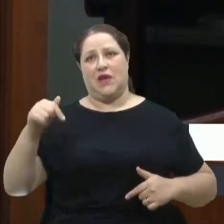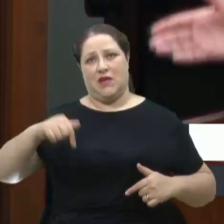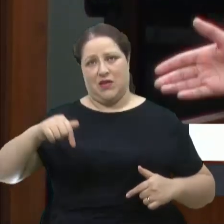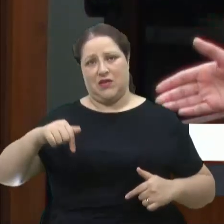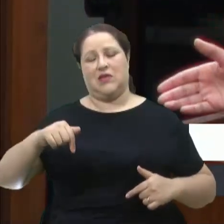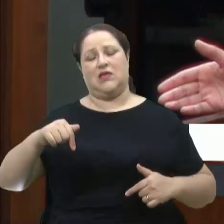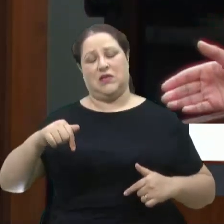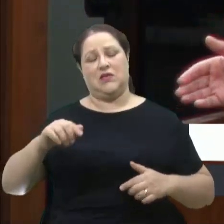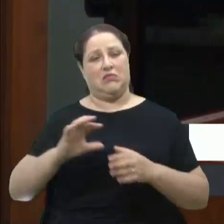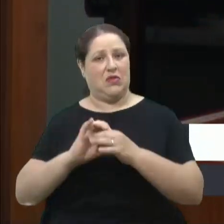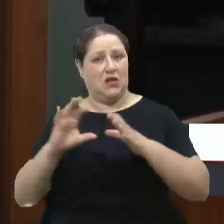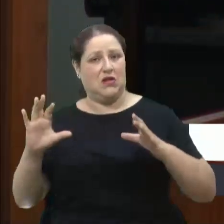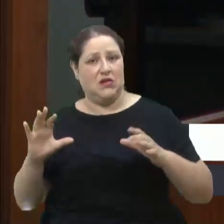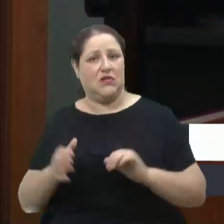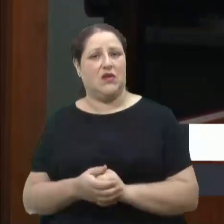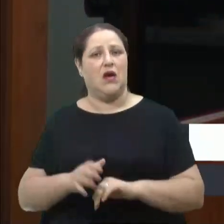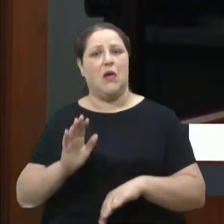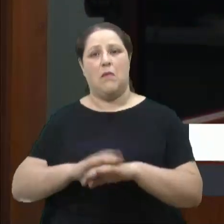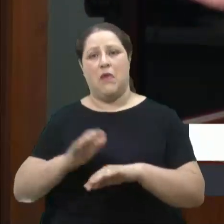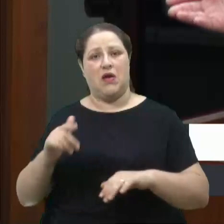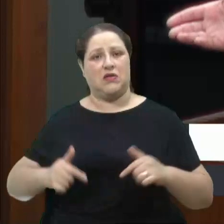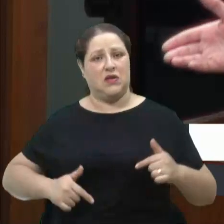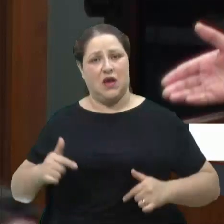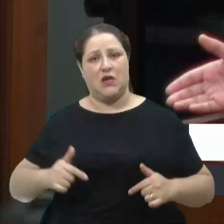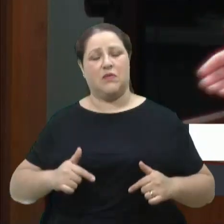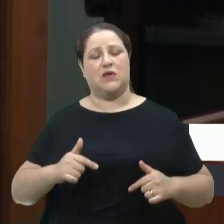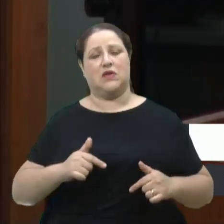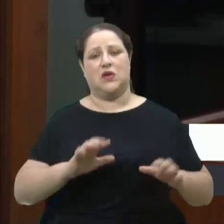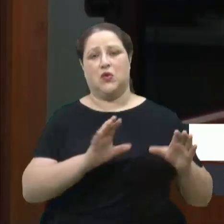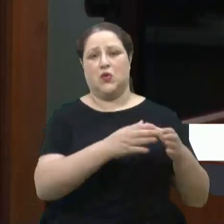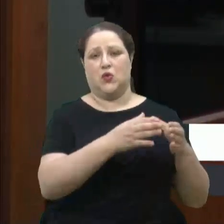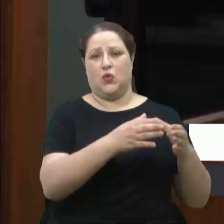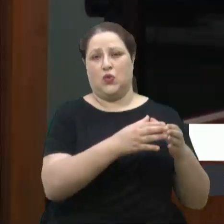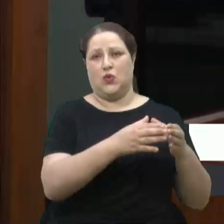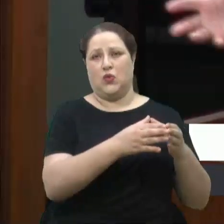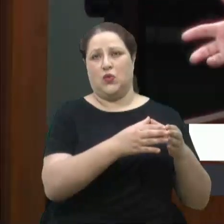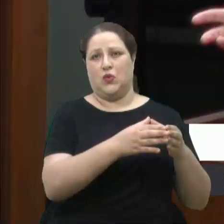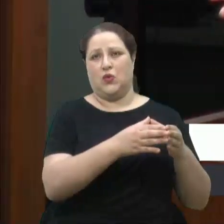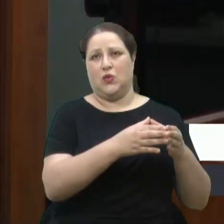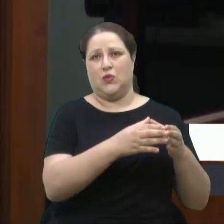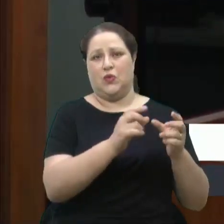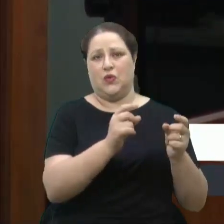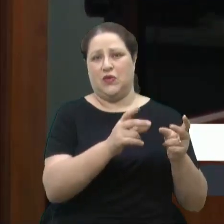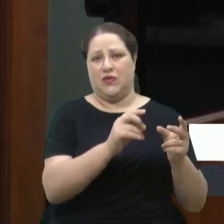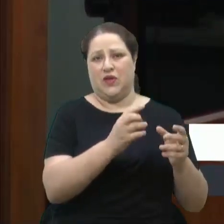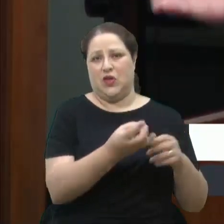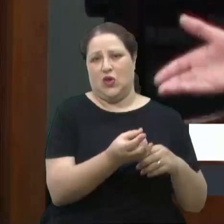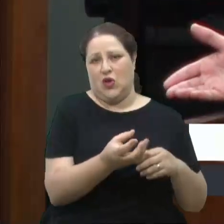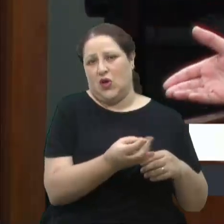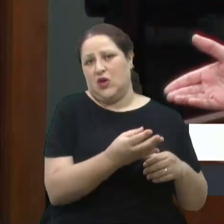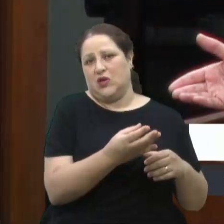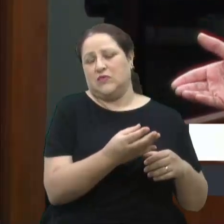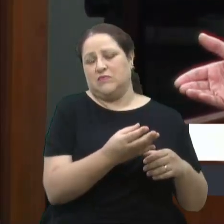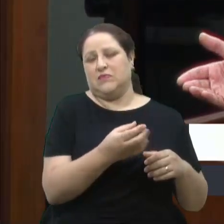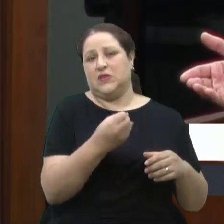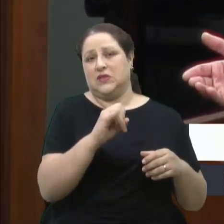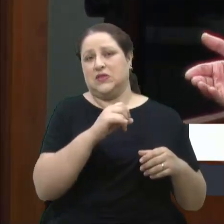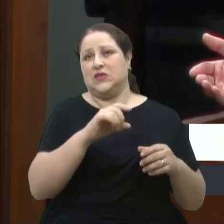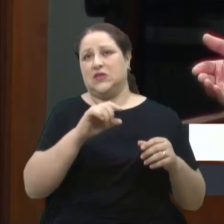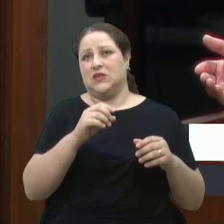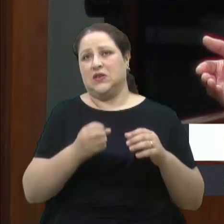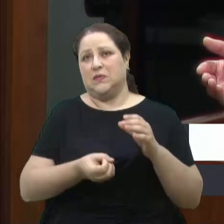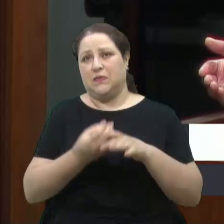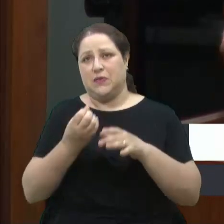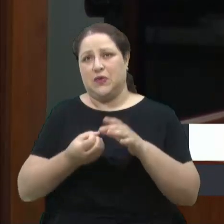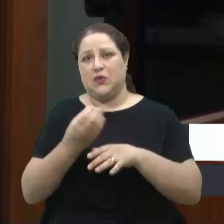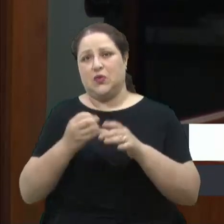à disposição, mais armas eles vão ter acesso. Se não tiver mais produção de armas, menos armas eles terão como